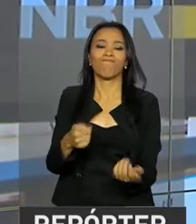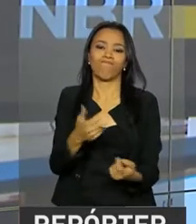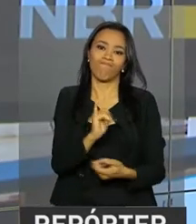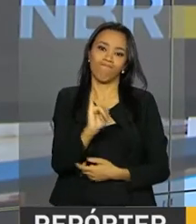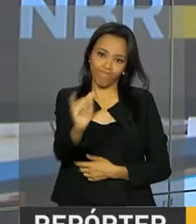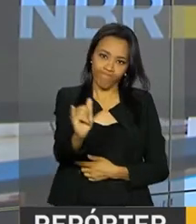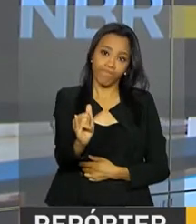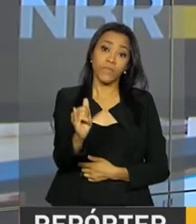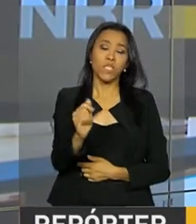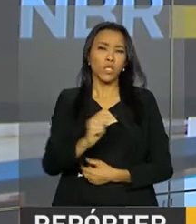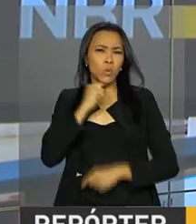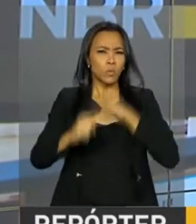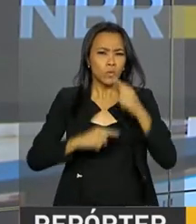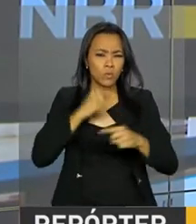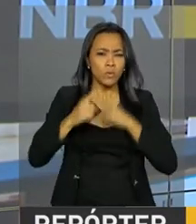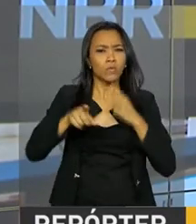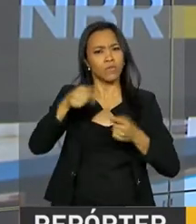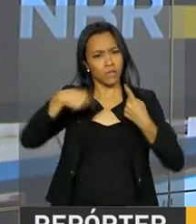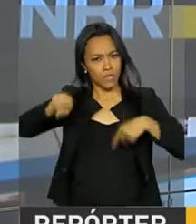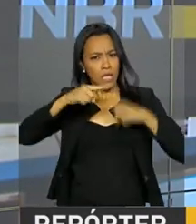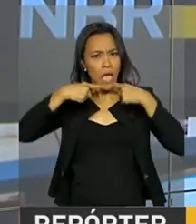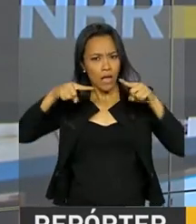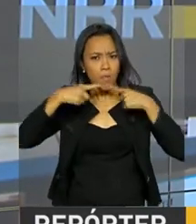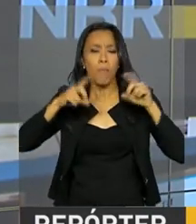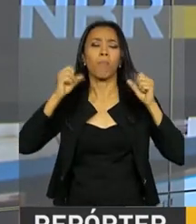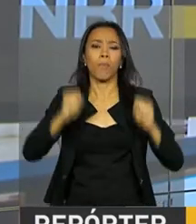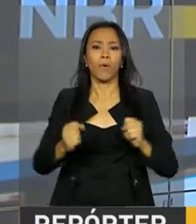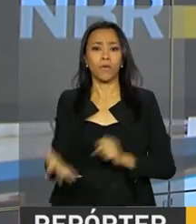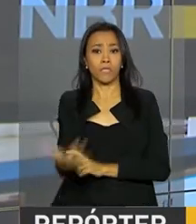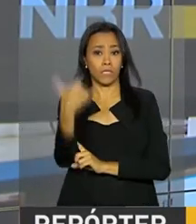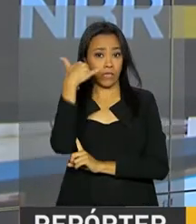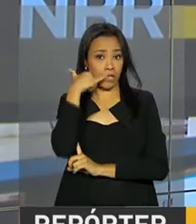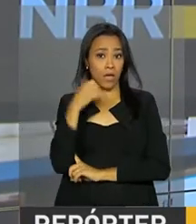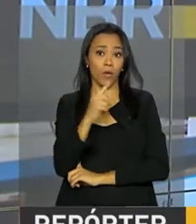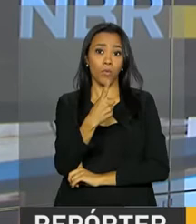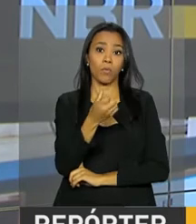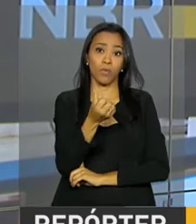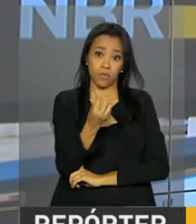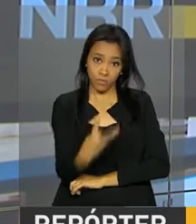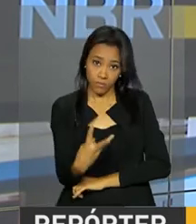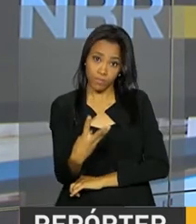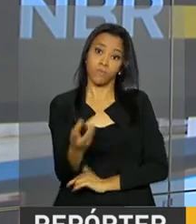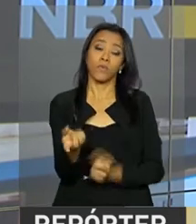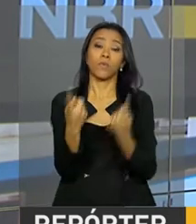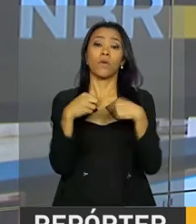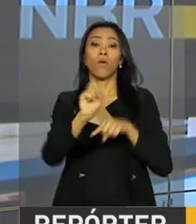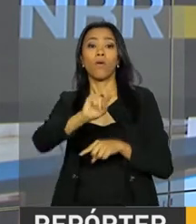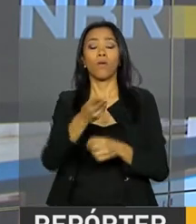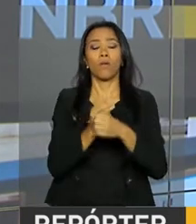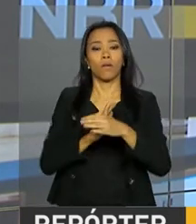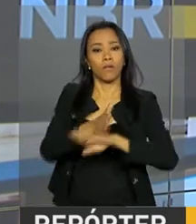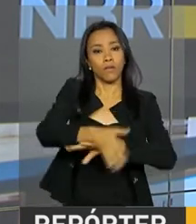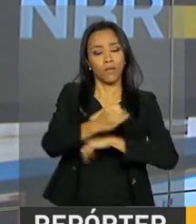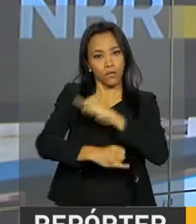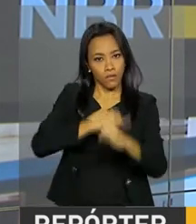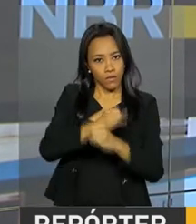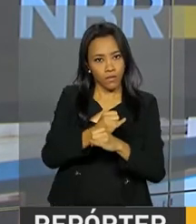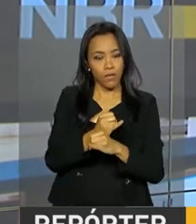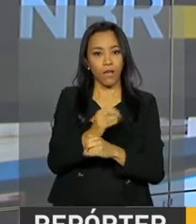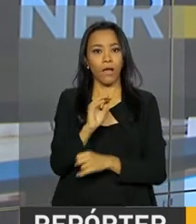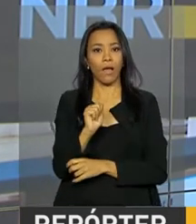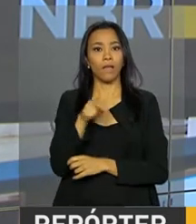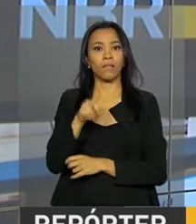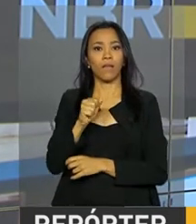Para dúvidas e reclamações, basta ligar para o telefone 163 ou acessar a página da